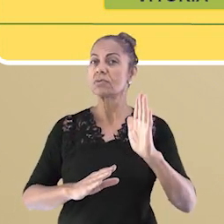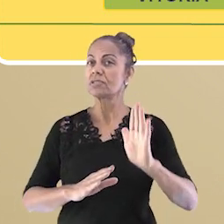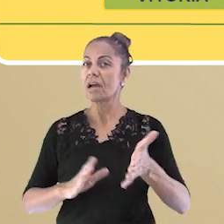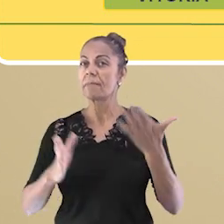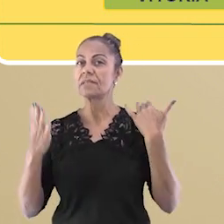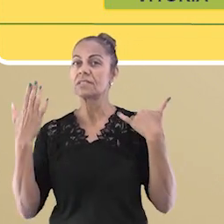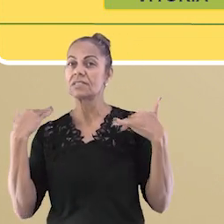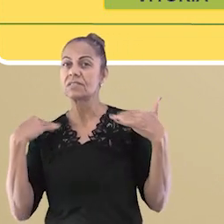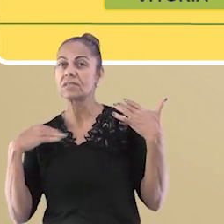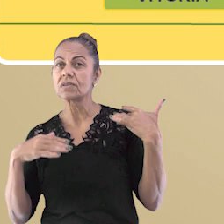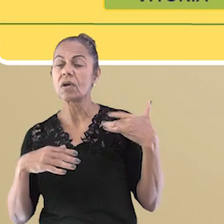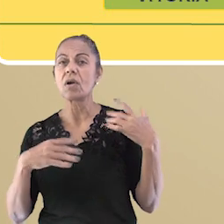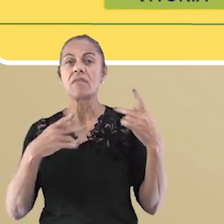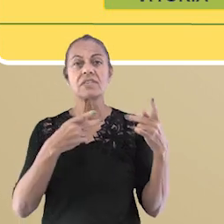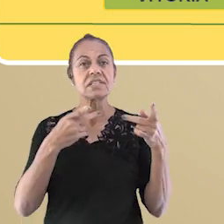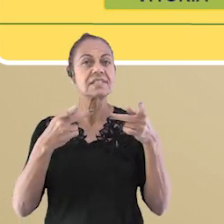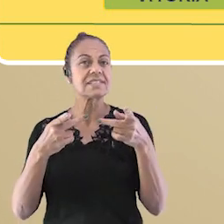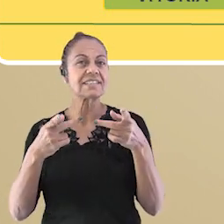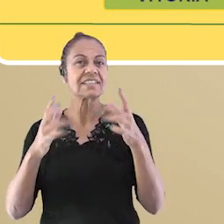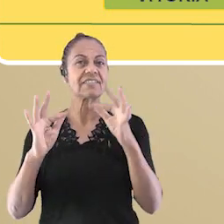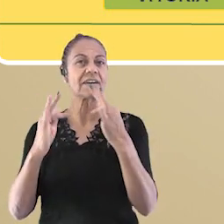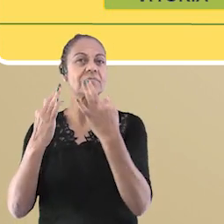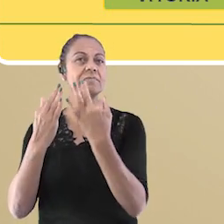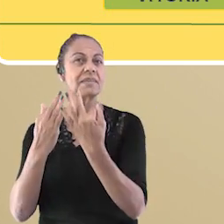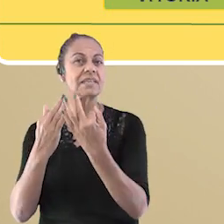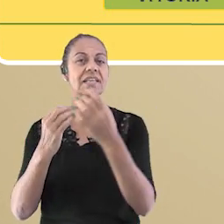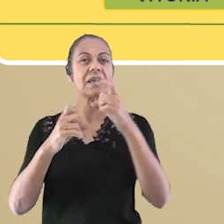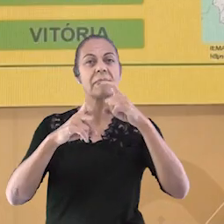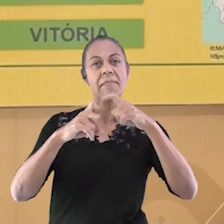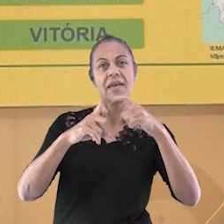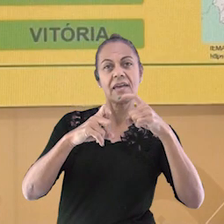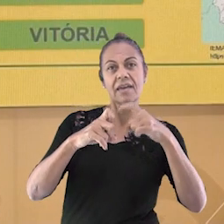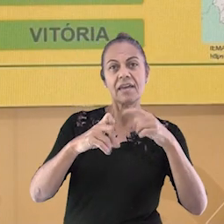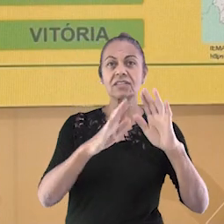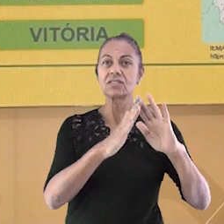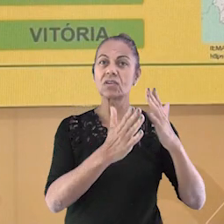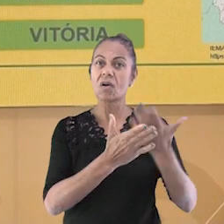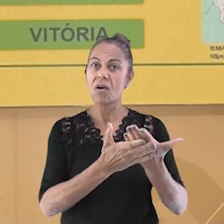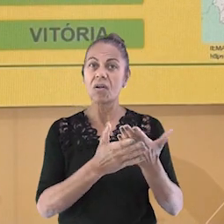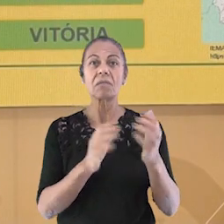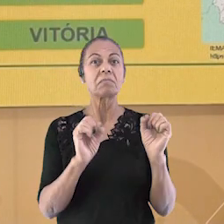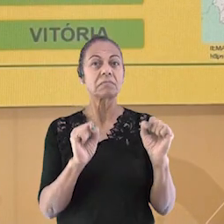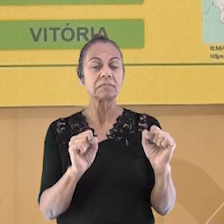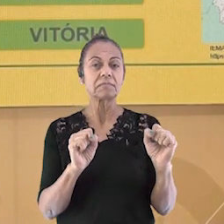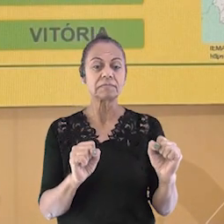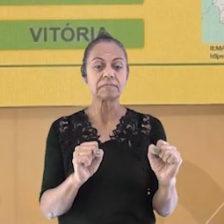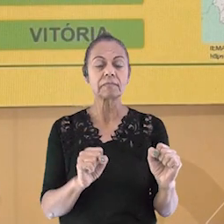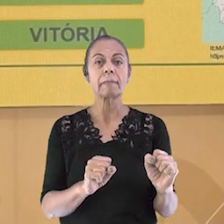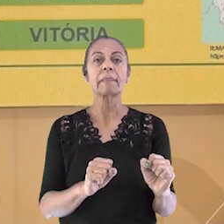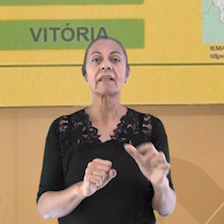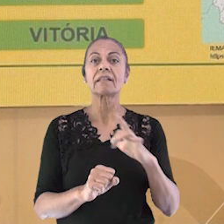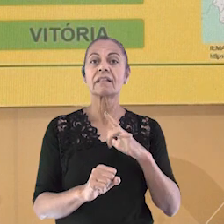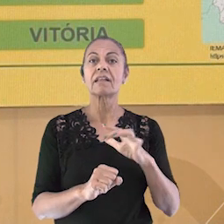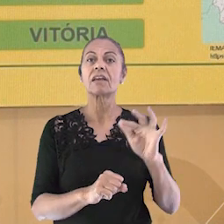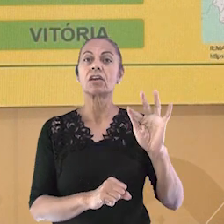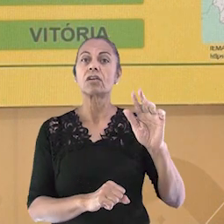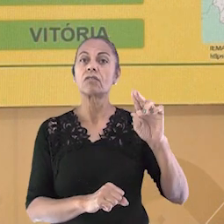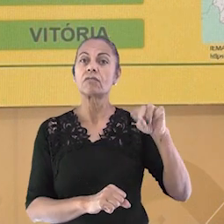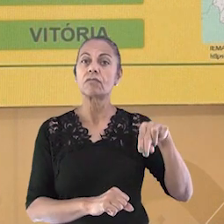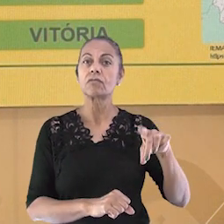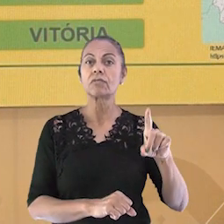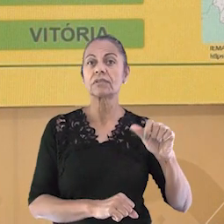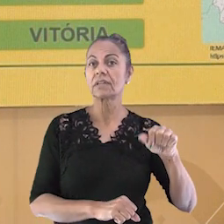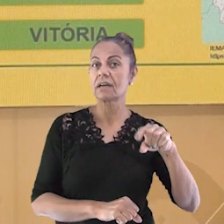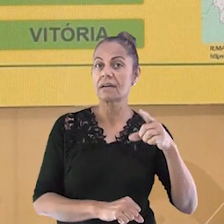visitar algum parente, ir ao médico, fazer compras ou ir para a escola. Esses municípios são Fundão,